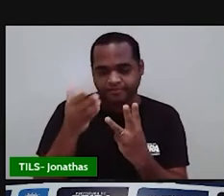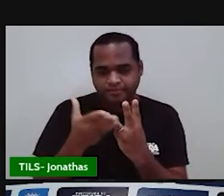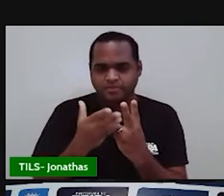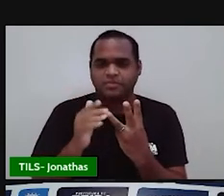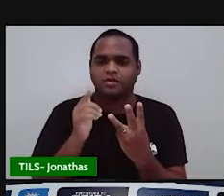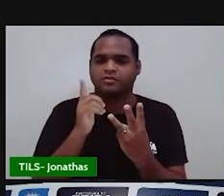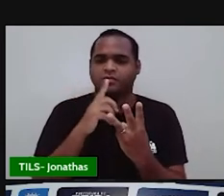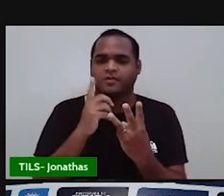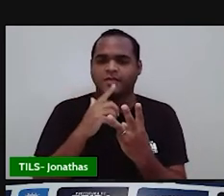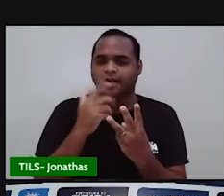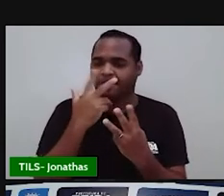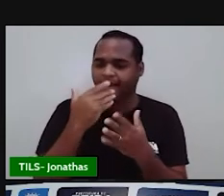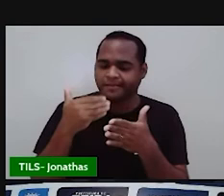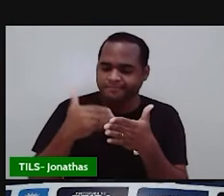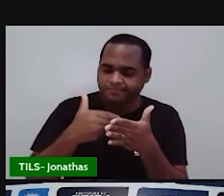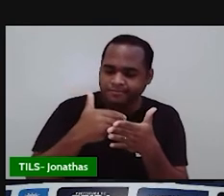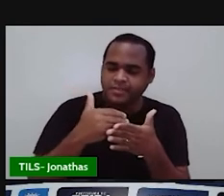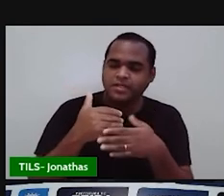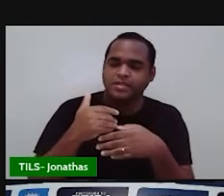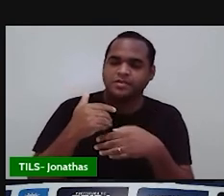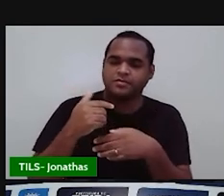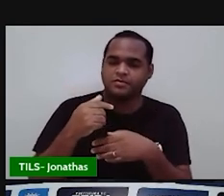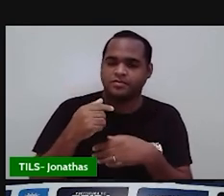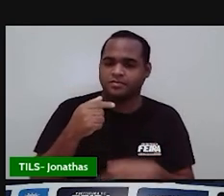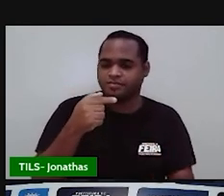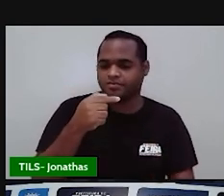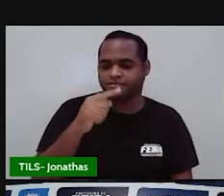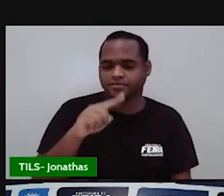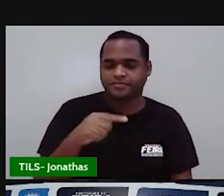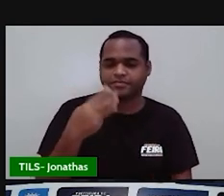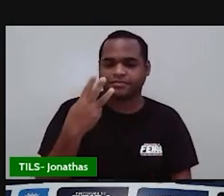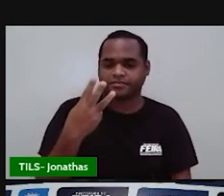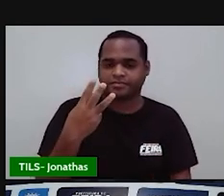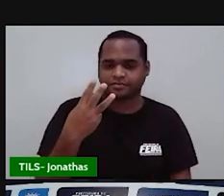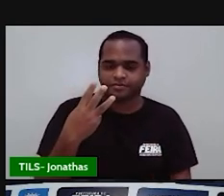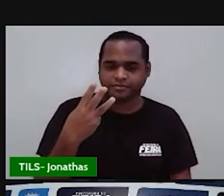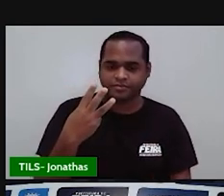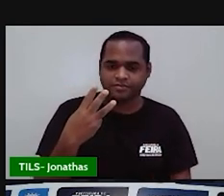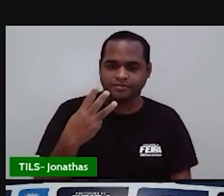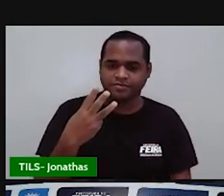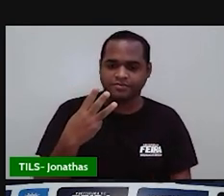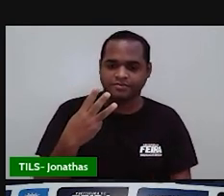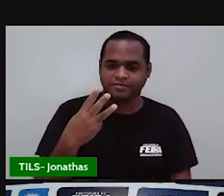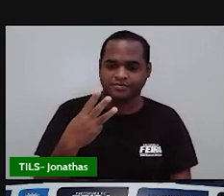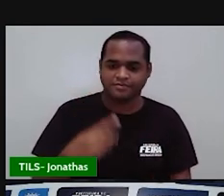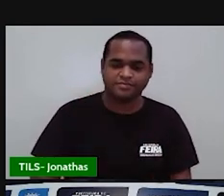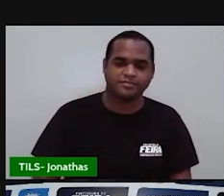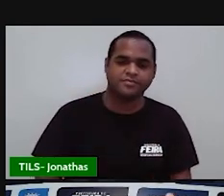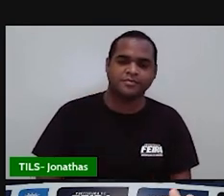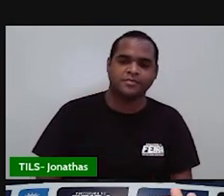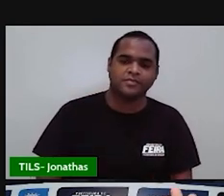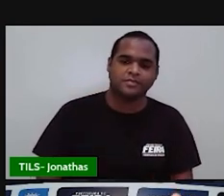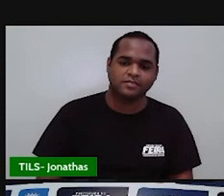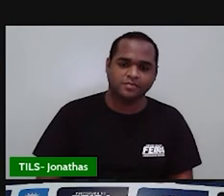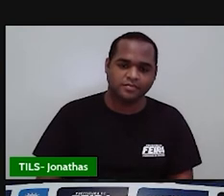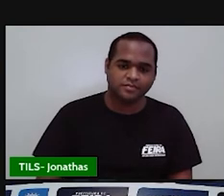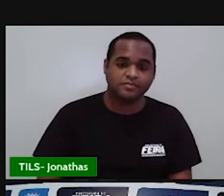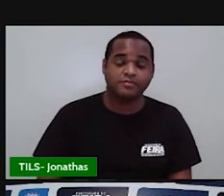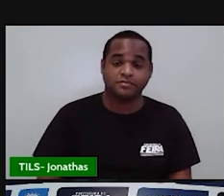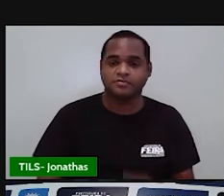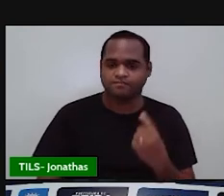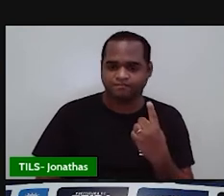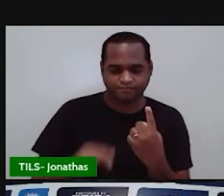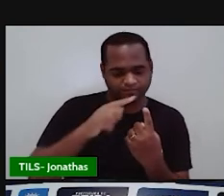dá aproximadamente 7,3. Então, qual é a ideia aqui? Essas três